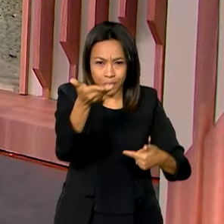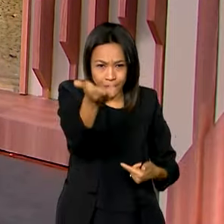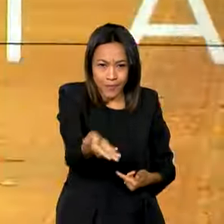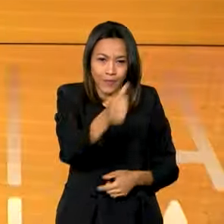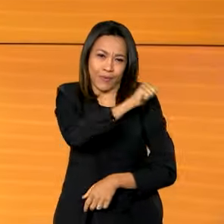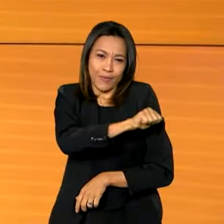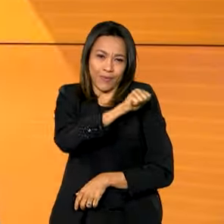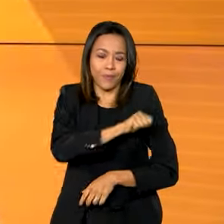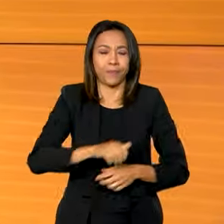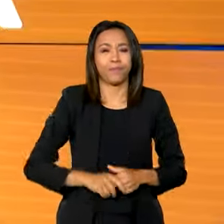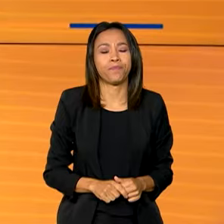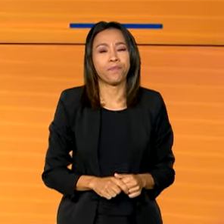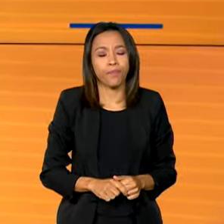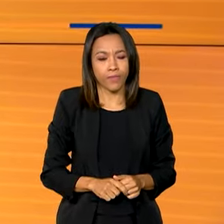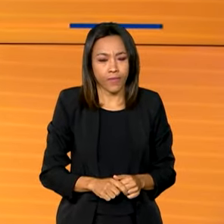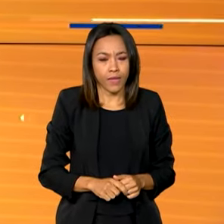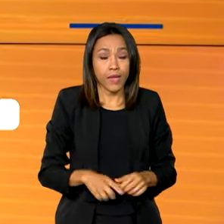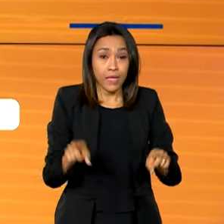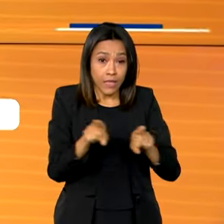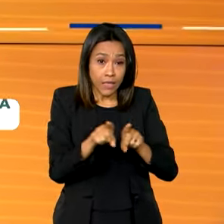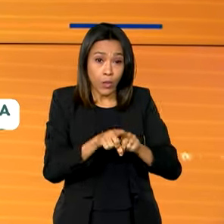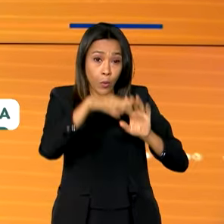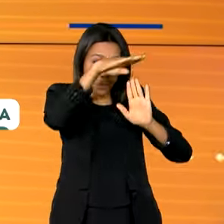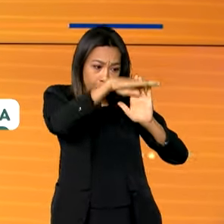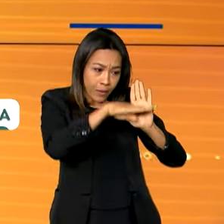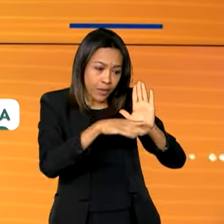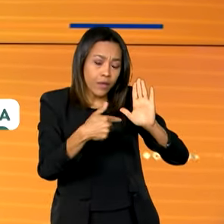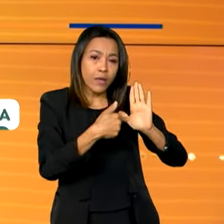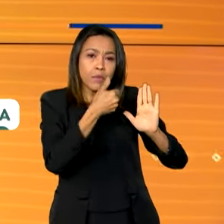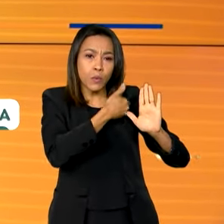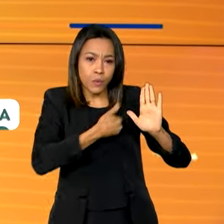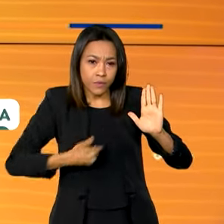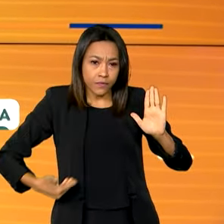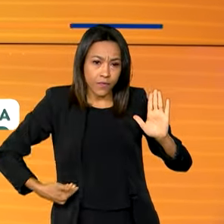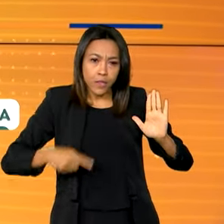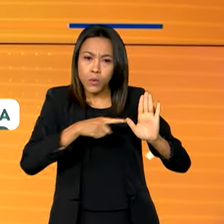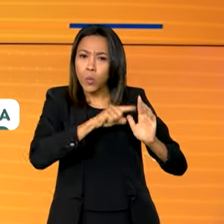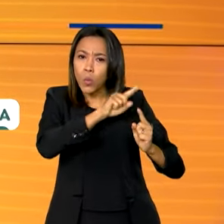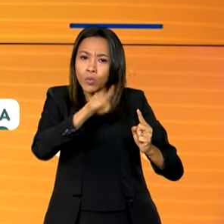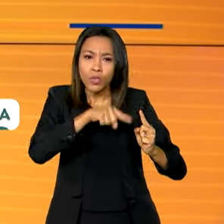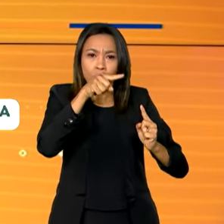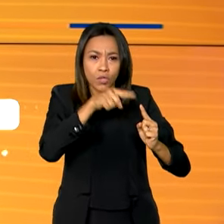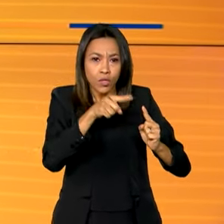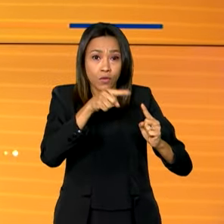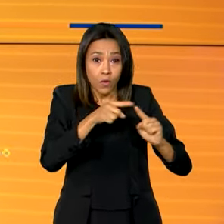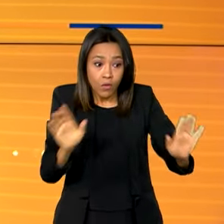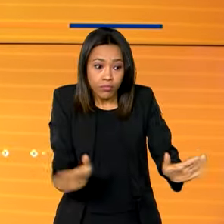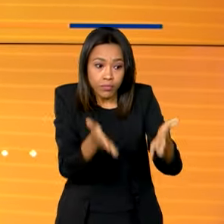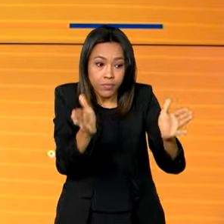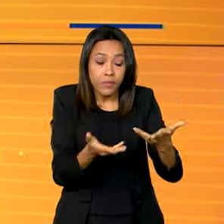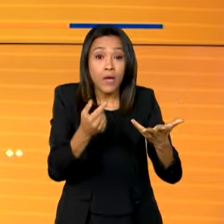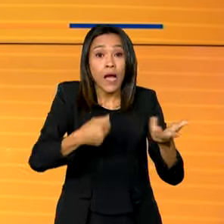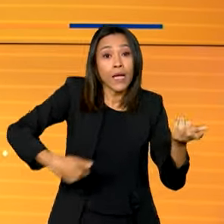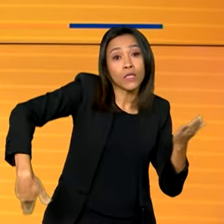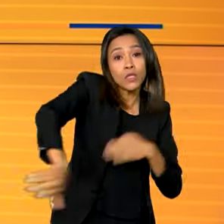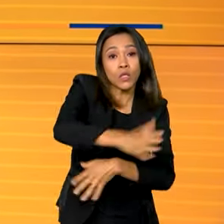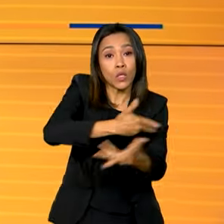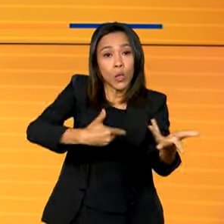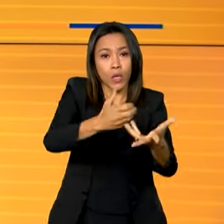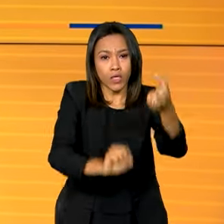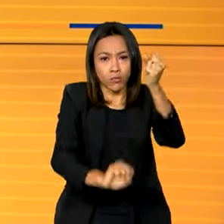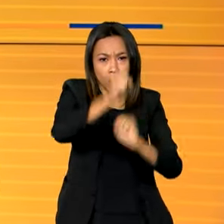E o programa Depreciação Acelerada, criado para modernizar o Parque Industrial Brasileiro, vai